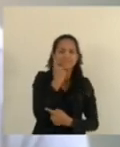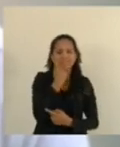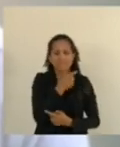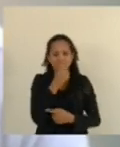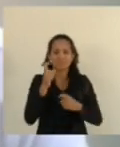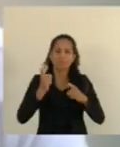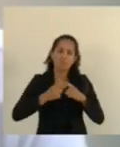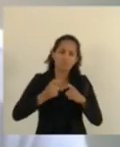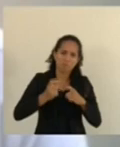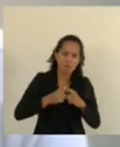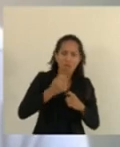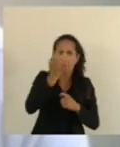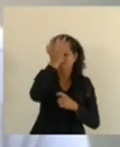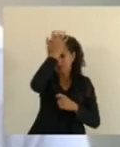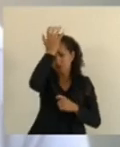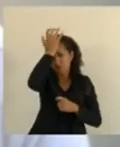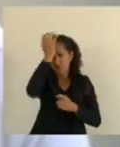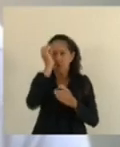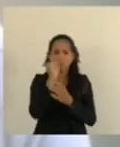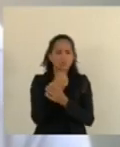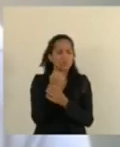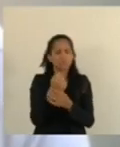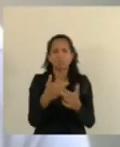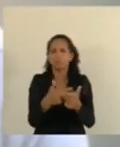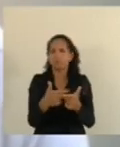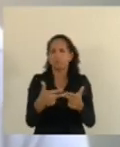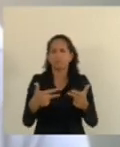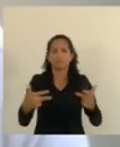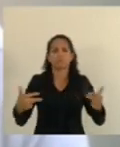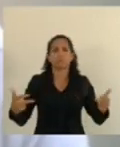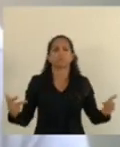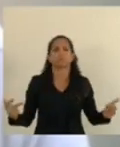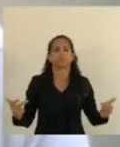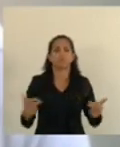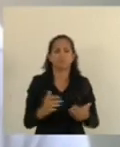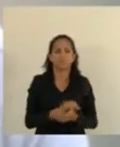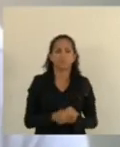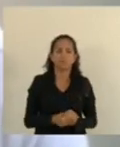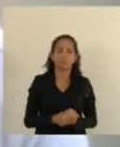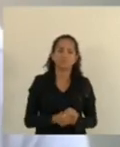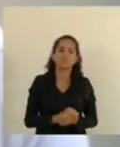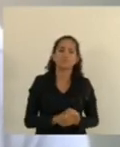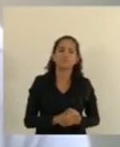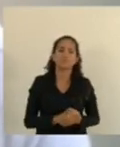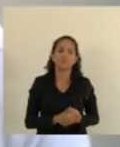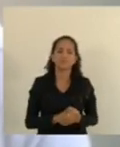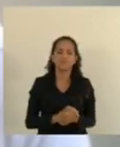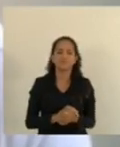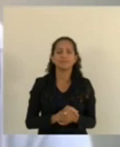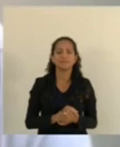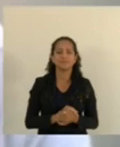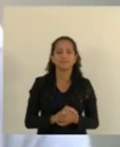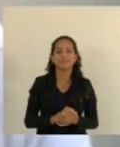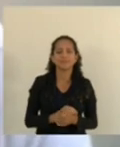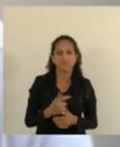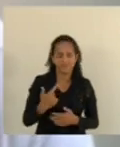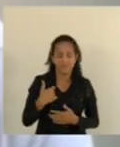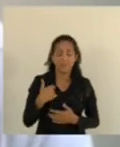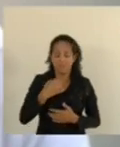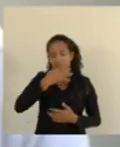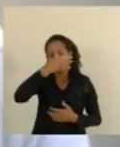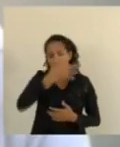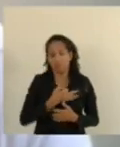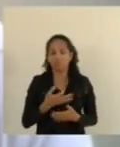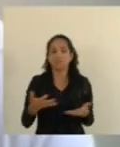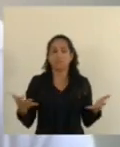enfermeiros, fisioterapeutas, todas as pessoas que estão envolvidas no cuidado dessas pessoas. Então, meu pronunciamento,